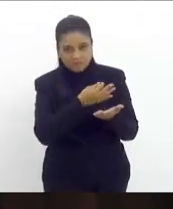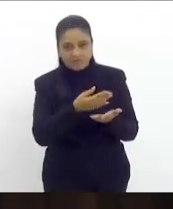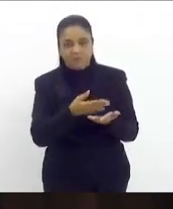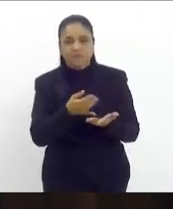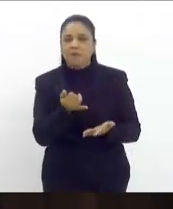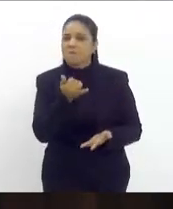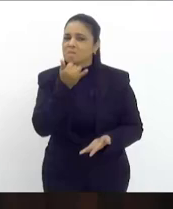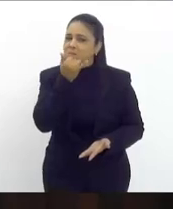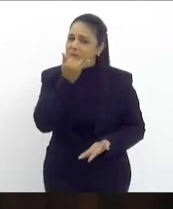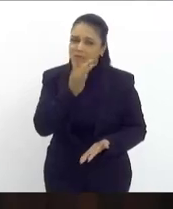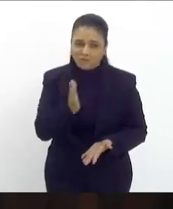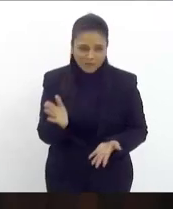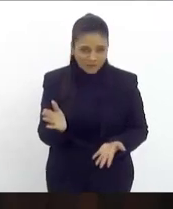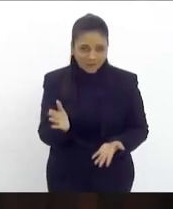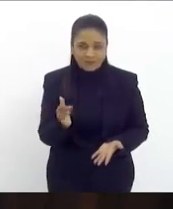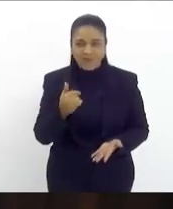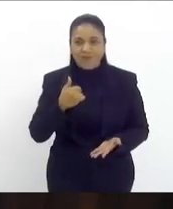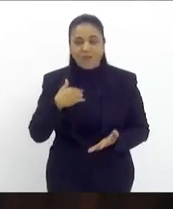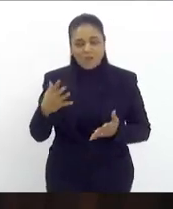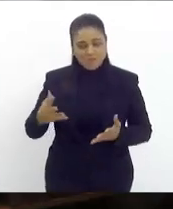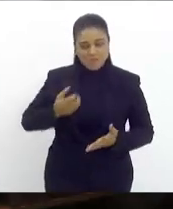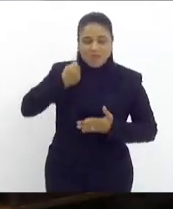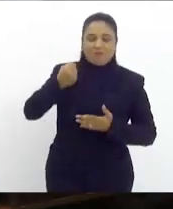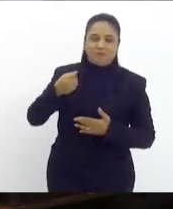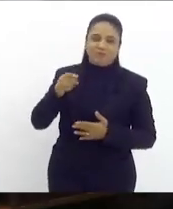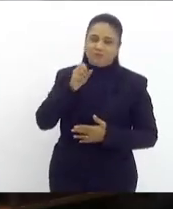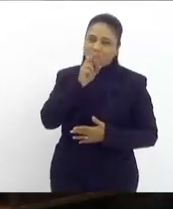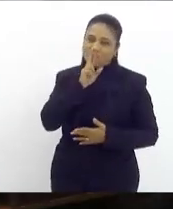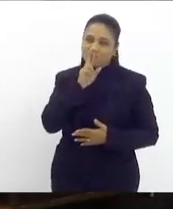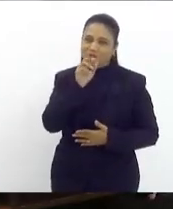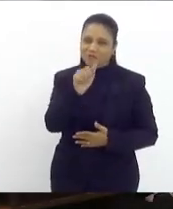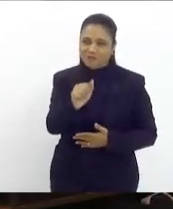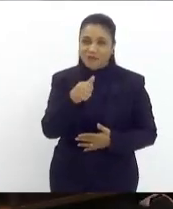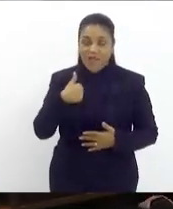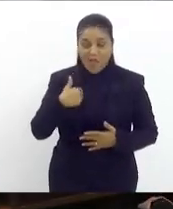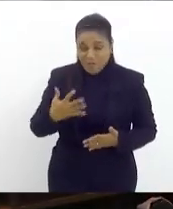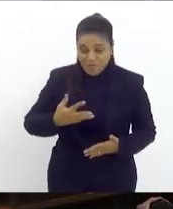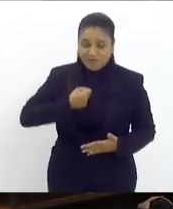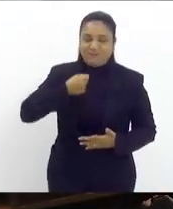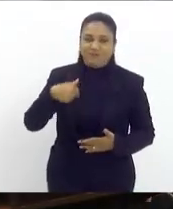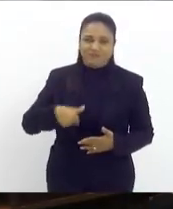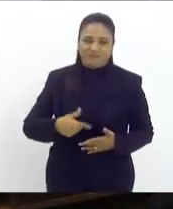Perdão, gente. Morim deu um susto em mim que é queimado, que até eu me assustei.